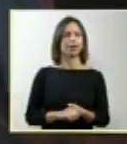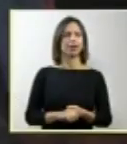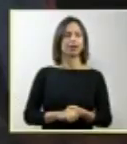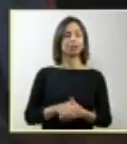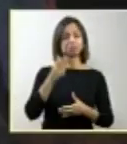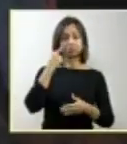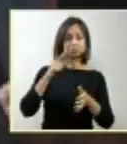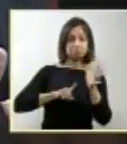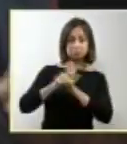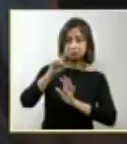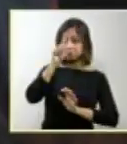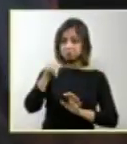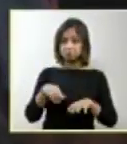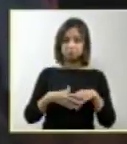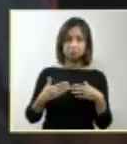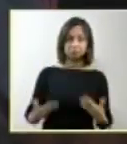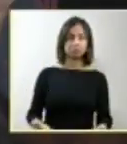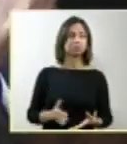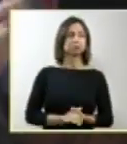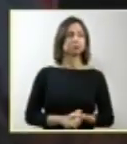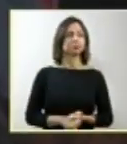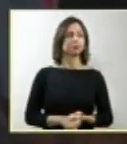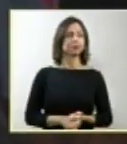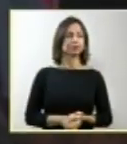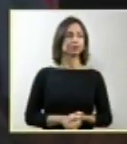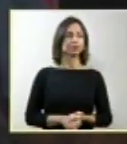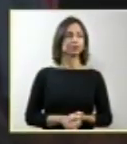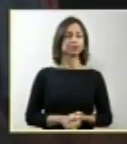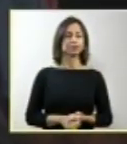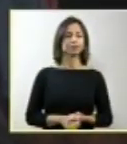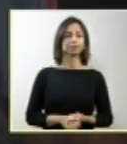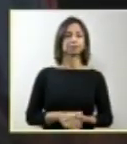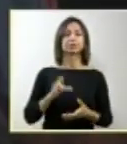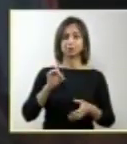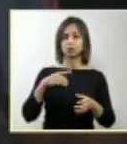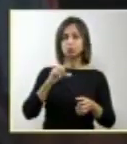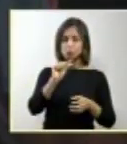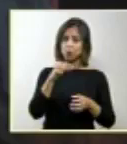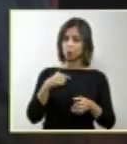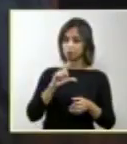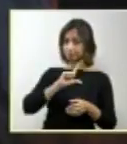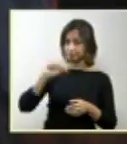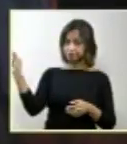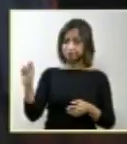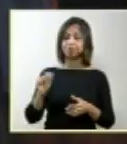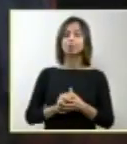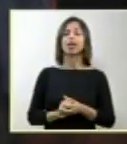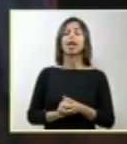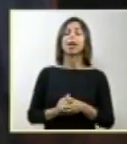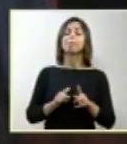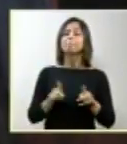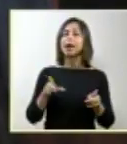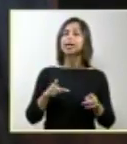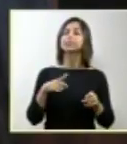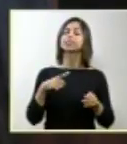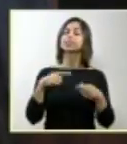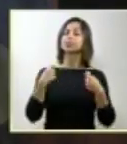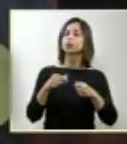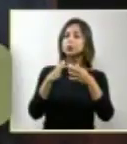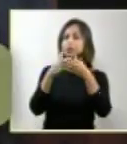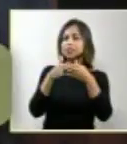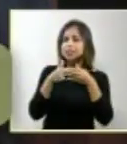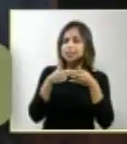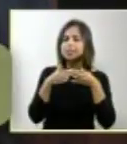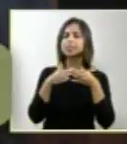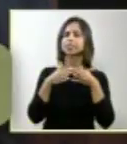Antes de me retirar, gostaria de saudar a Vossa Excelência pela iniciativa, e é muito rico